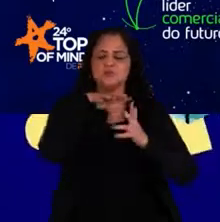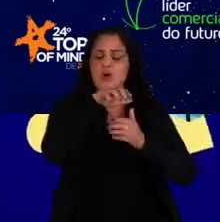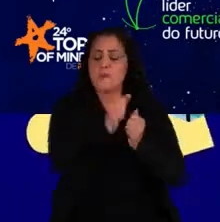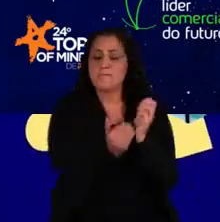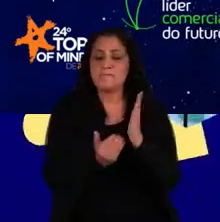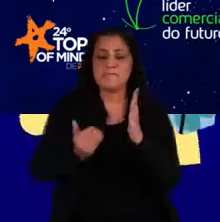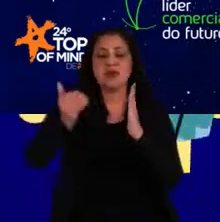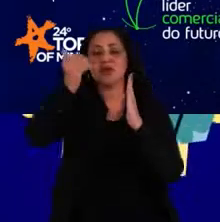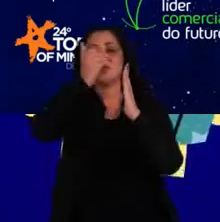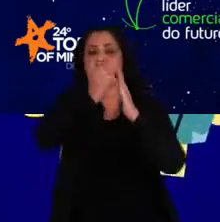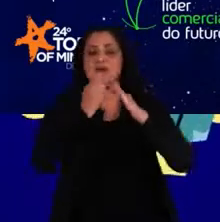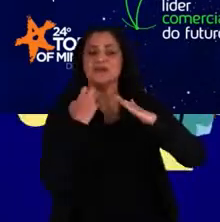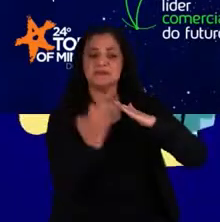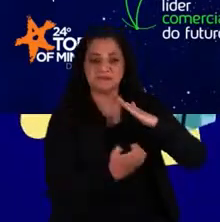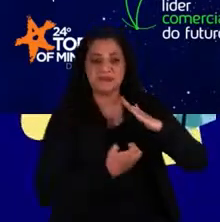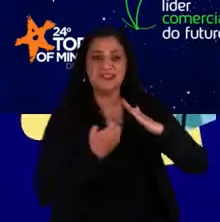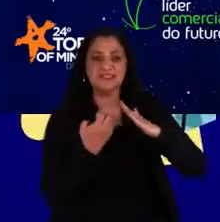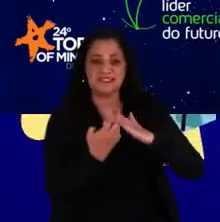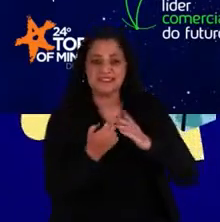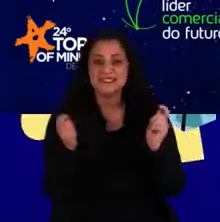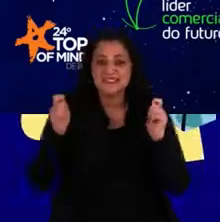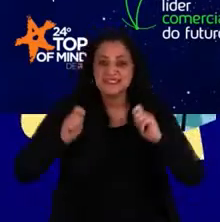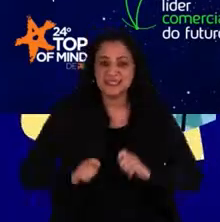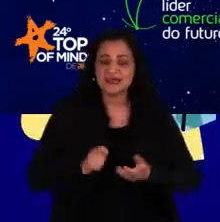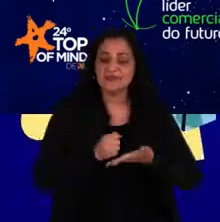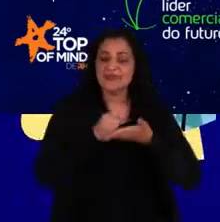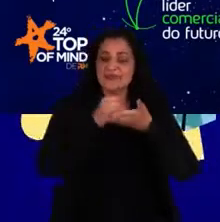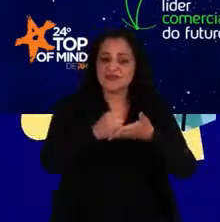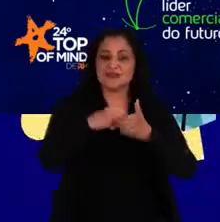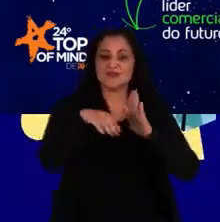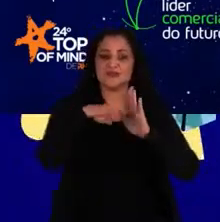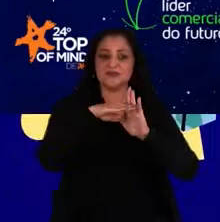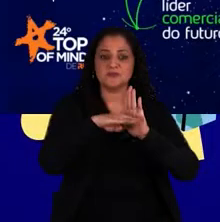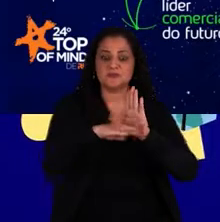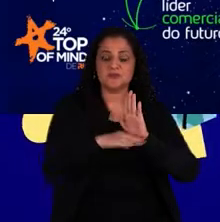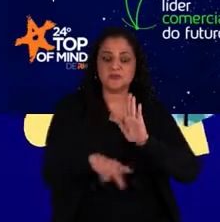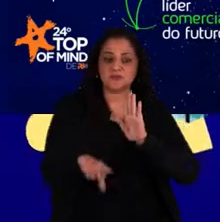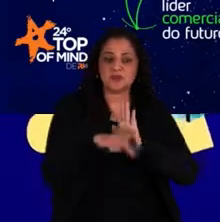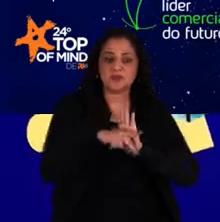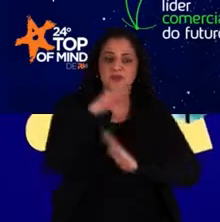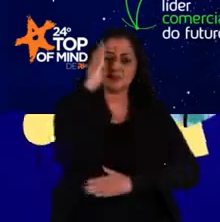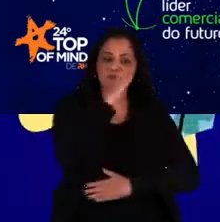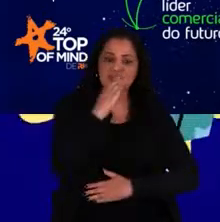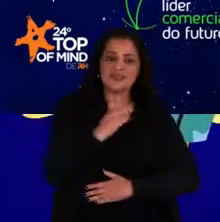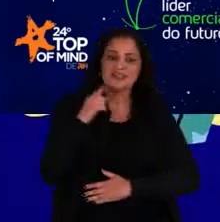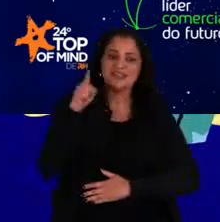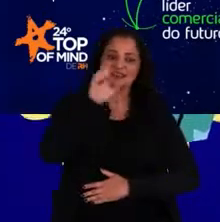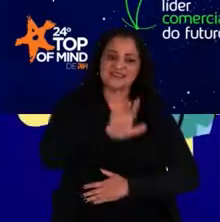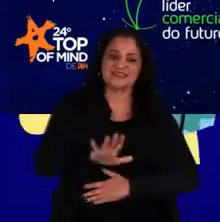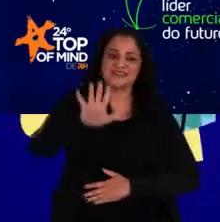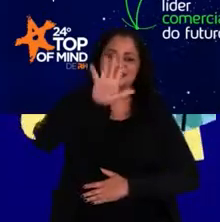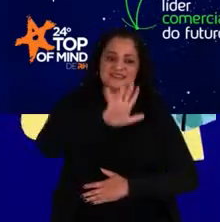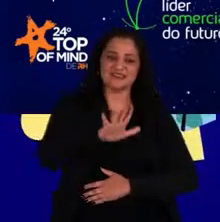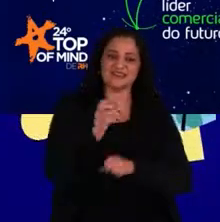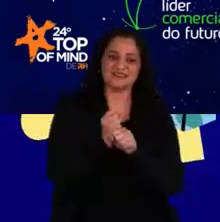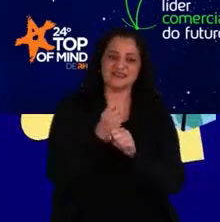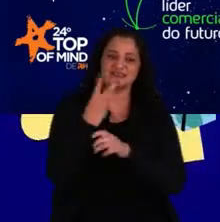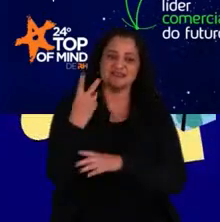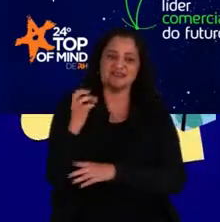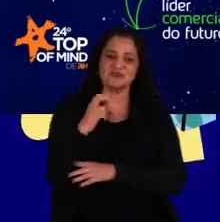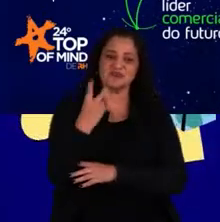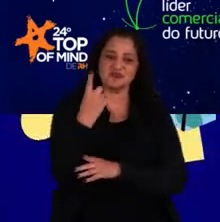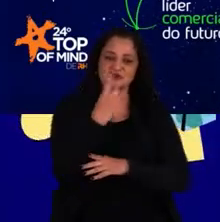inteiro. O que permitiu que a gente pudesse levar um programa aqui do Brasil, lá pra Europa, em 2021.